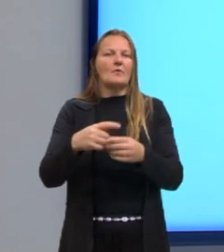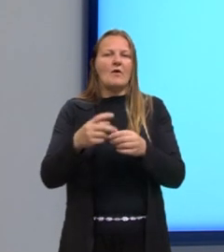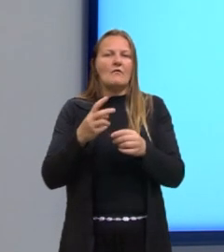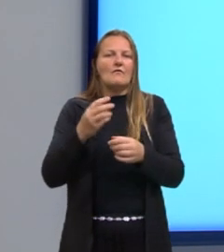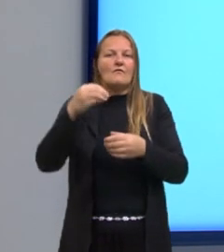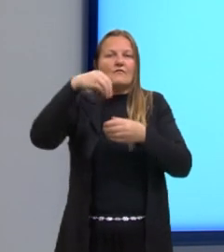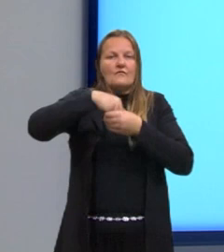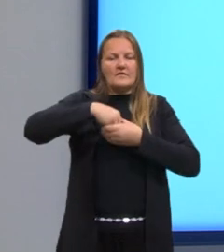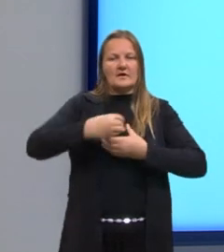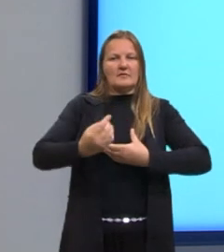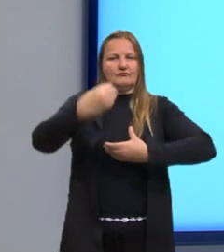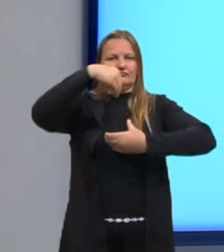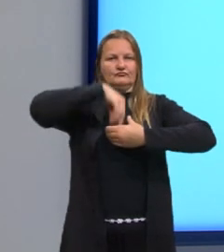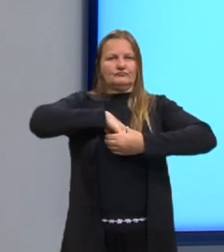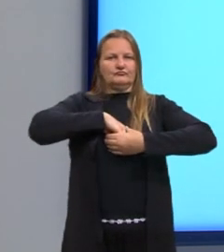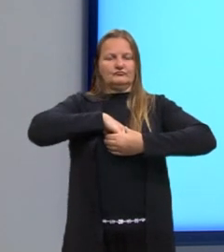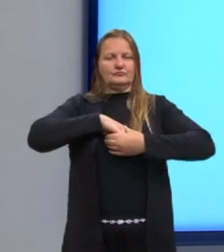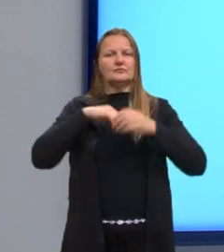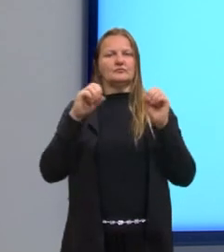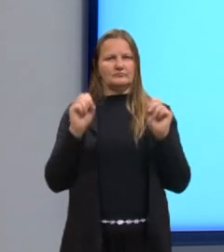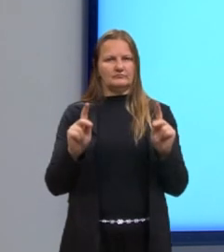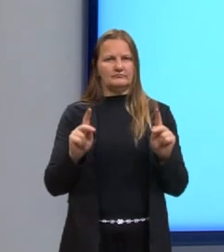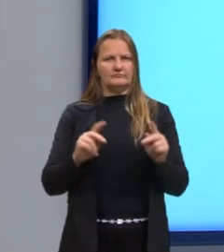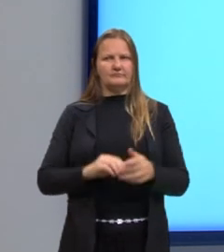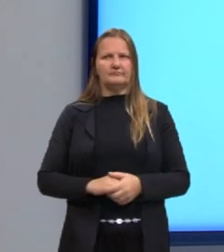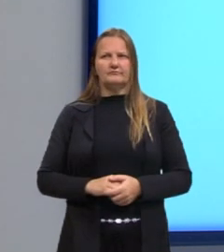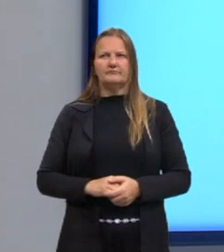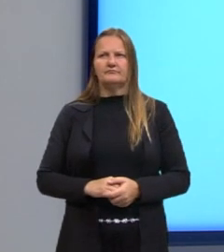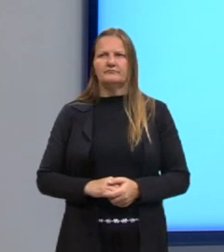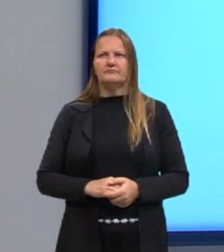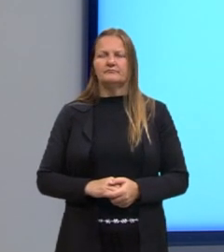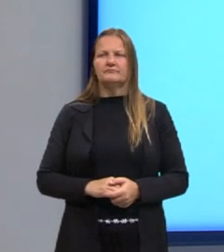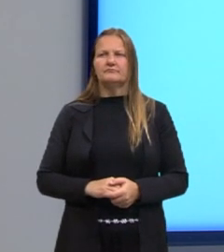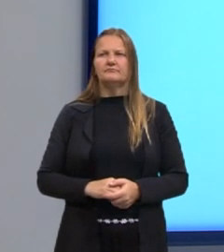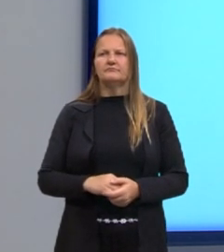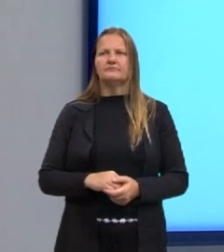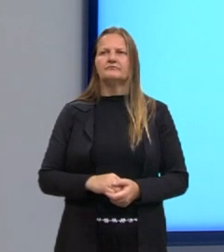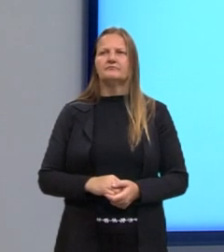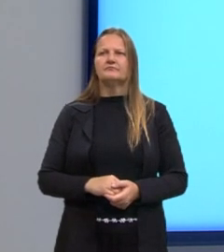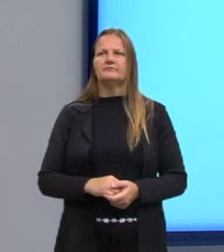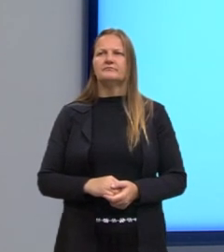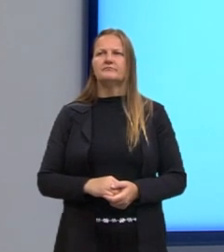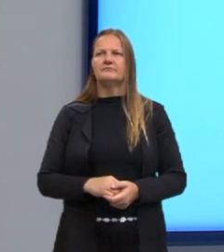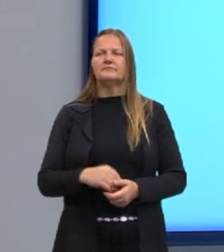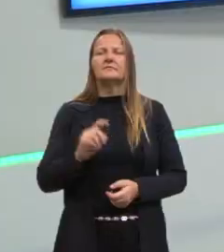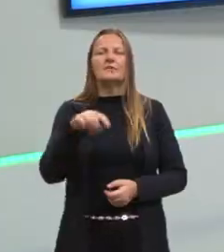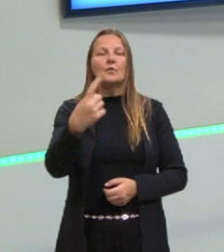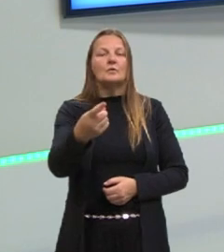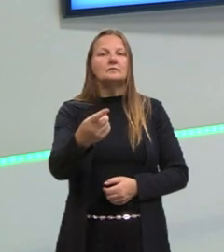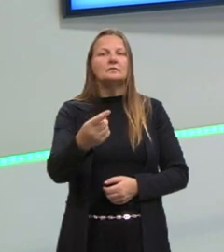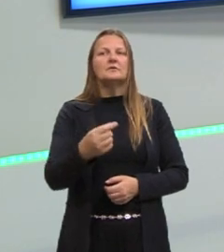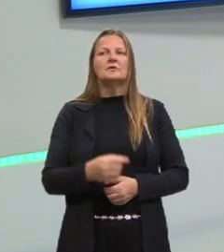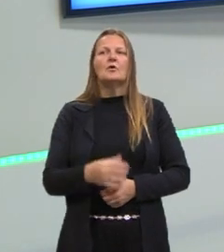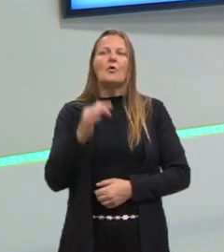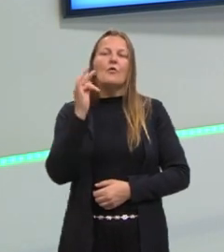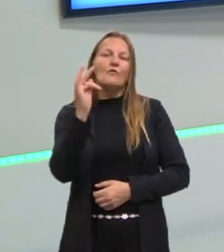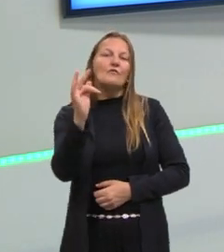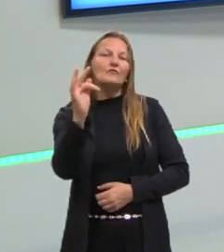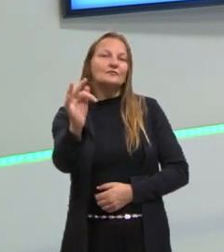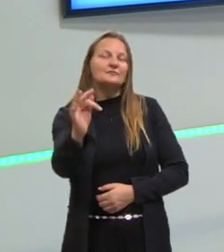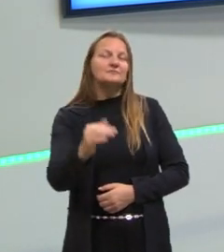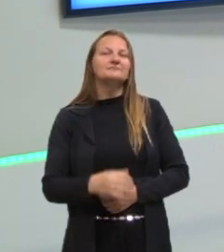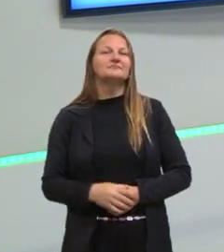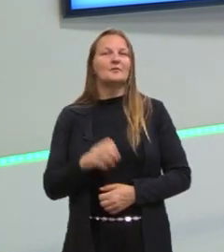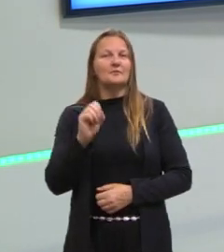longa, certo, pessoal? Então, eu vou deixar as próximas questões para uma próxima oportunidade.